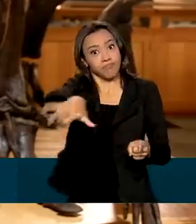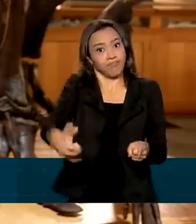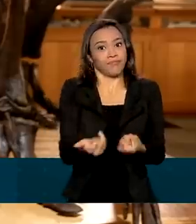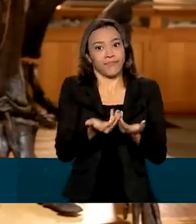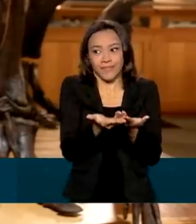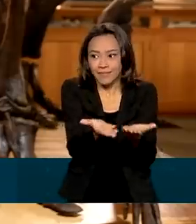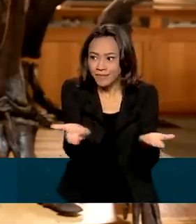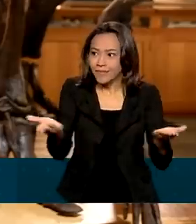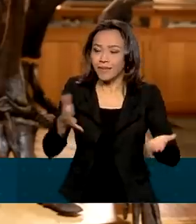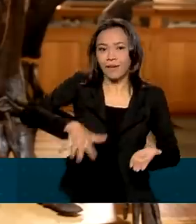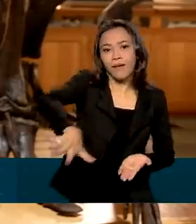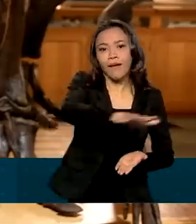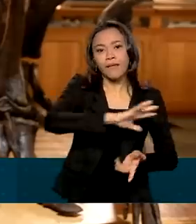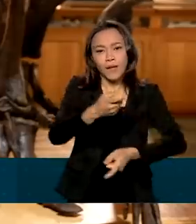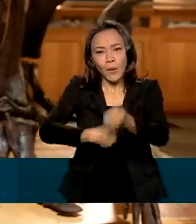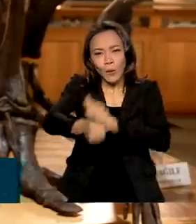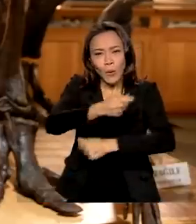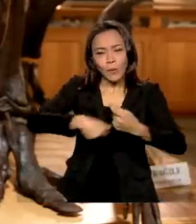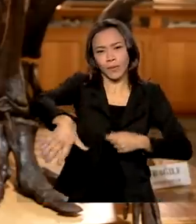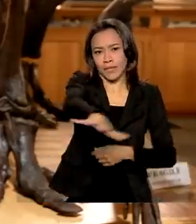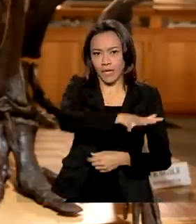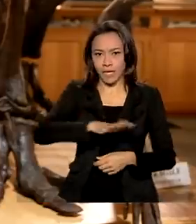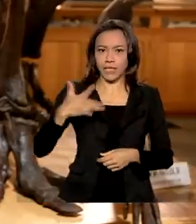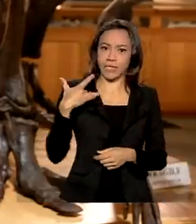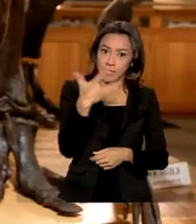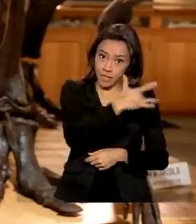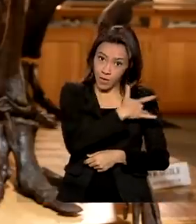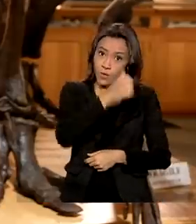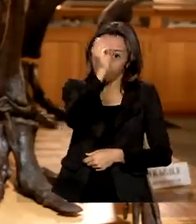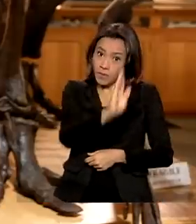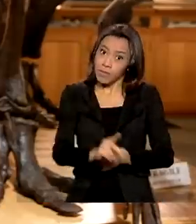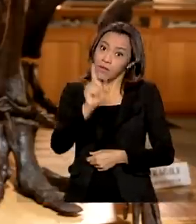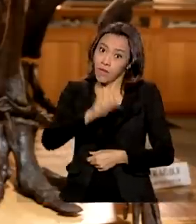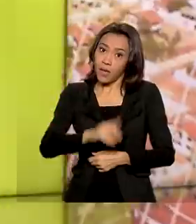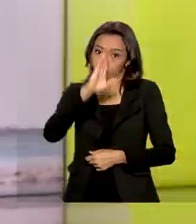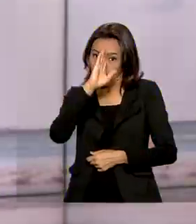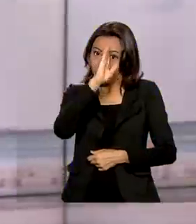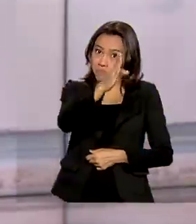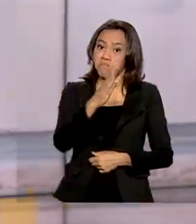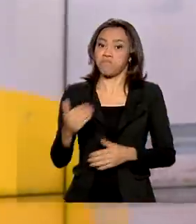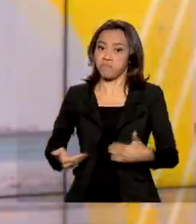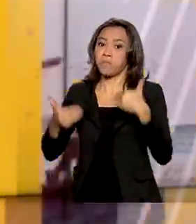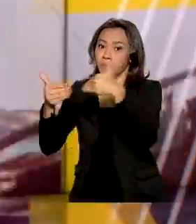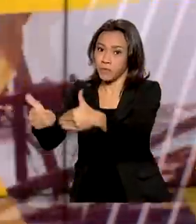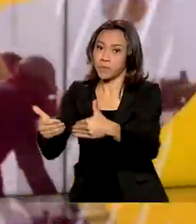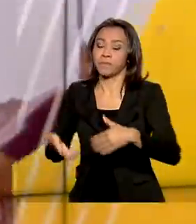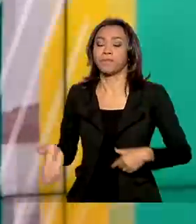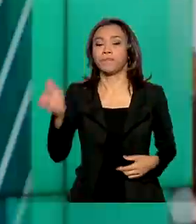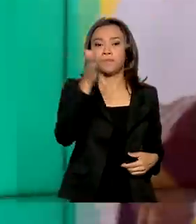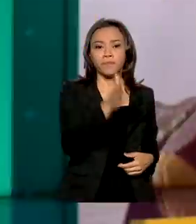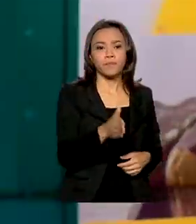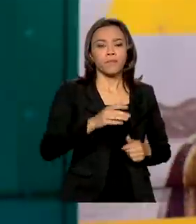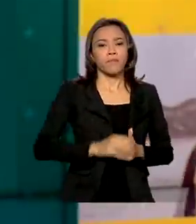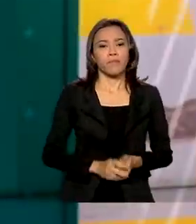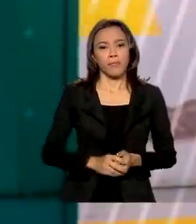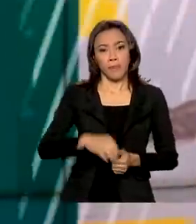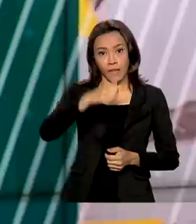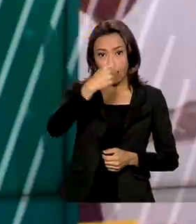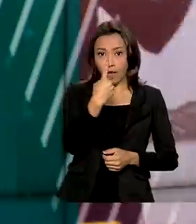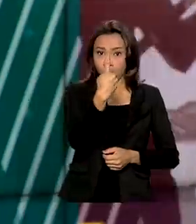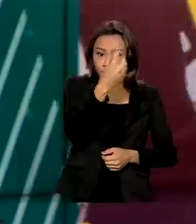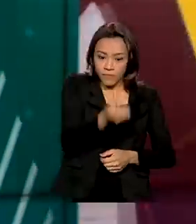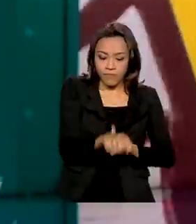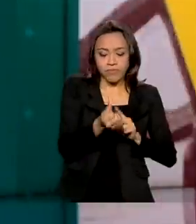econômico e industrial da saúde, que é uma das prioridades do Ministério. A 16ª cúpula do G20